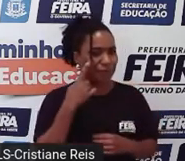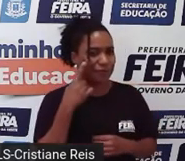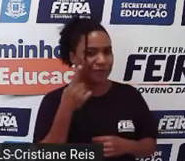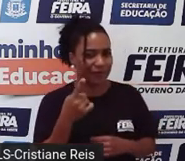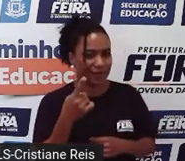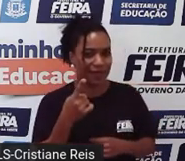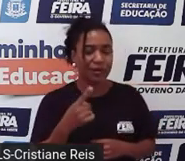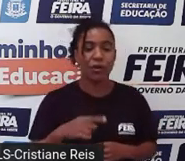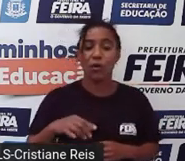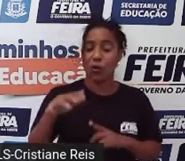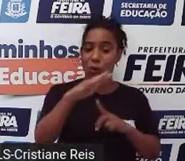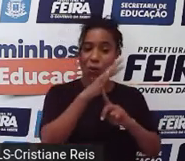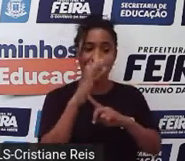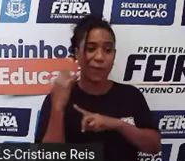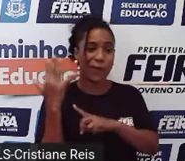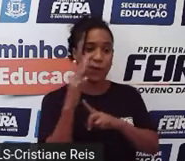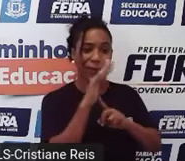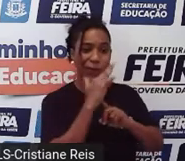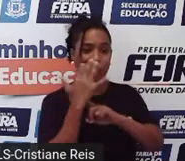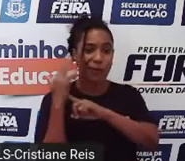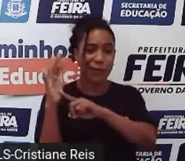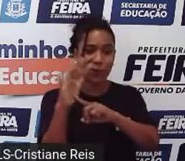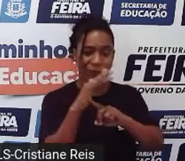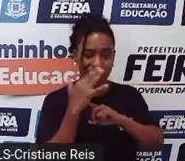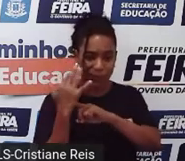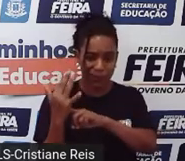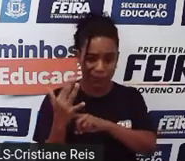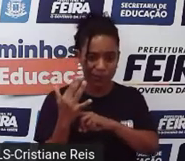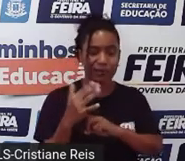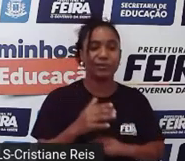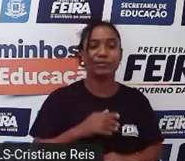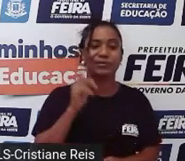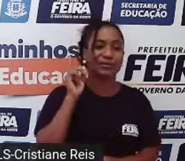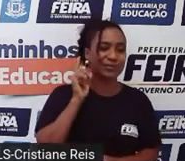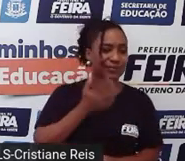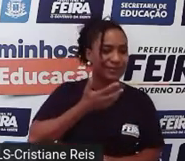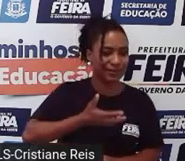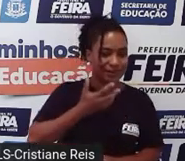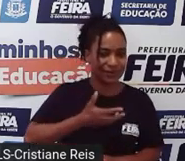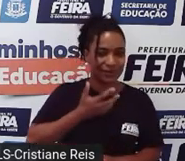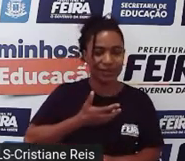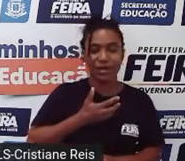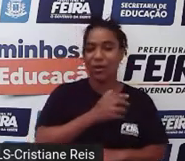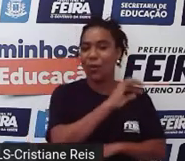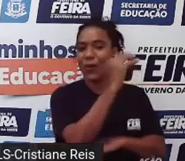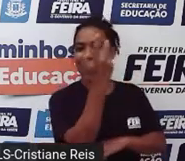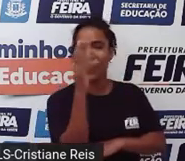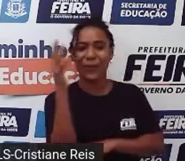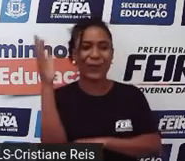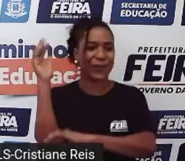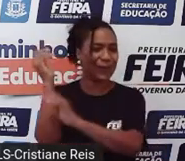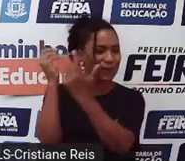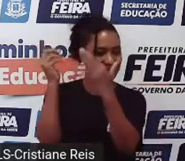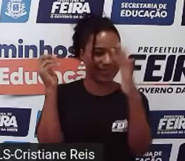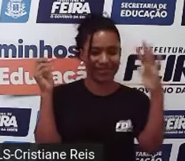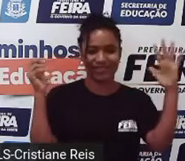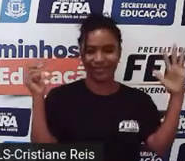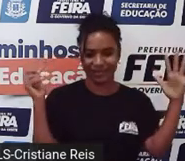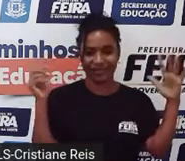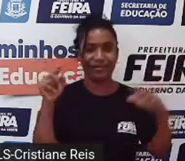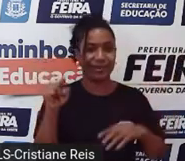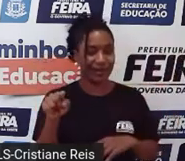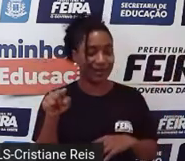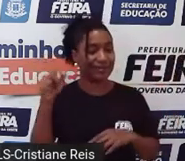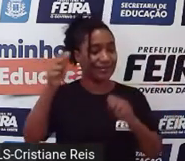ela ocorre nos Estados Unidos entre setembro a novembro, já em nosso país, entre março